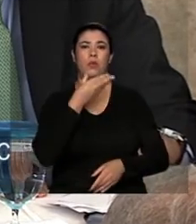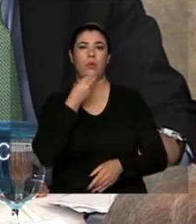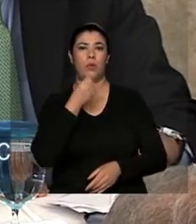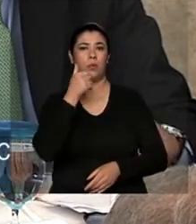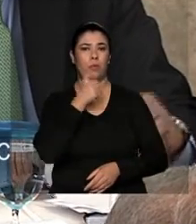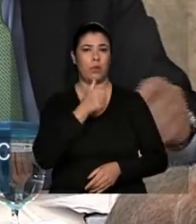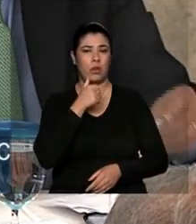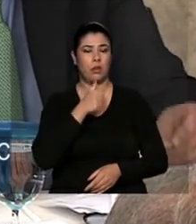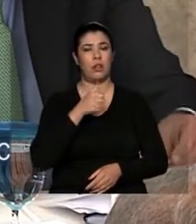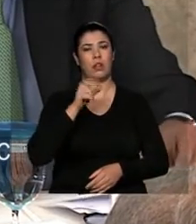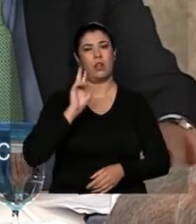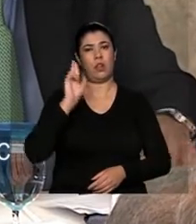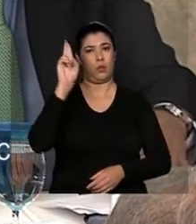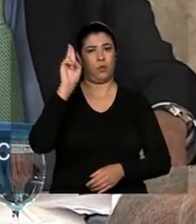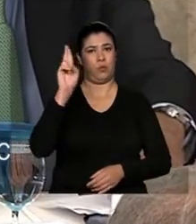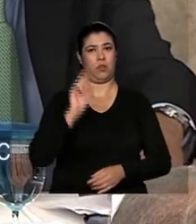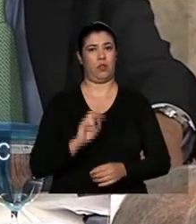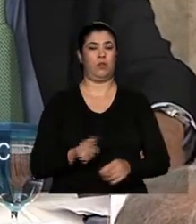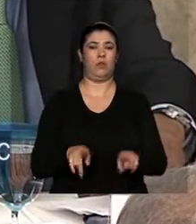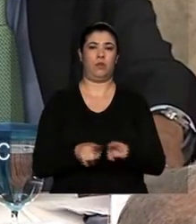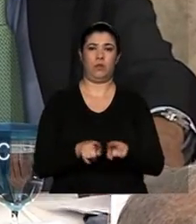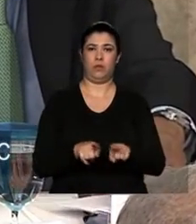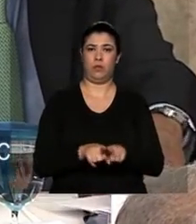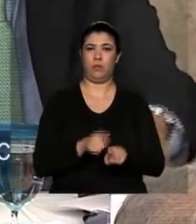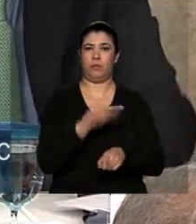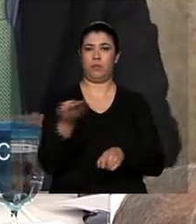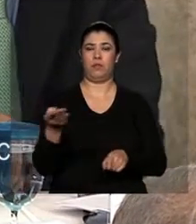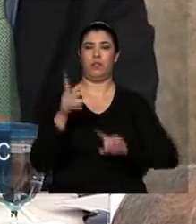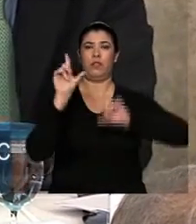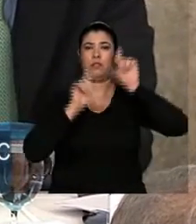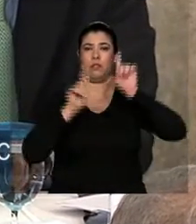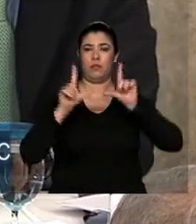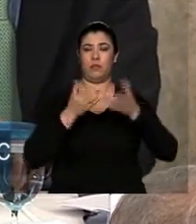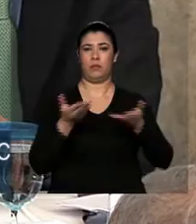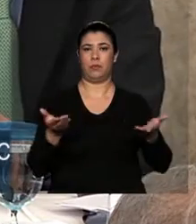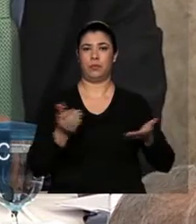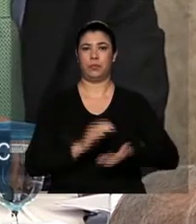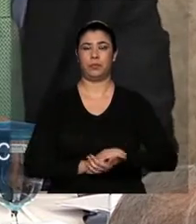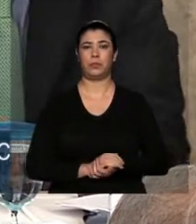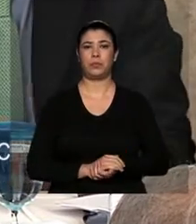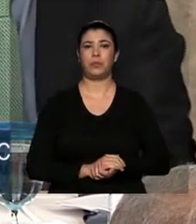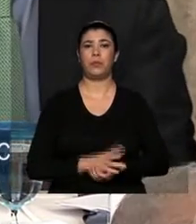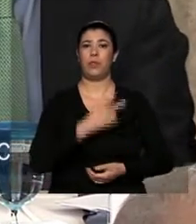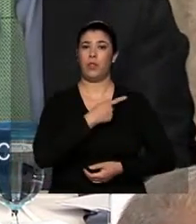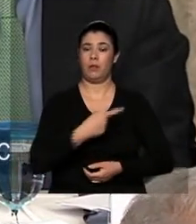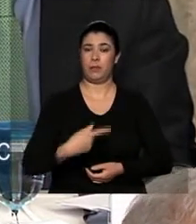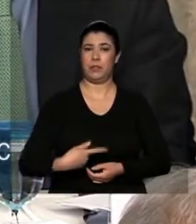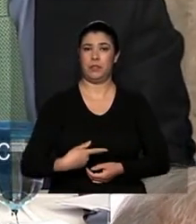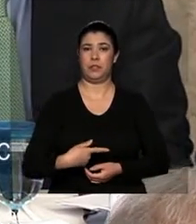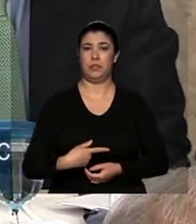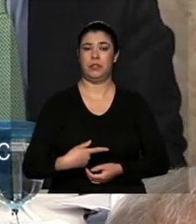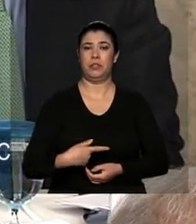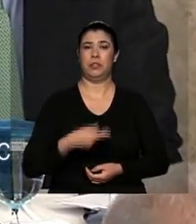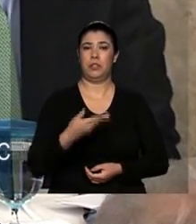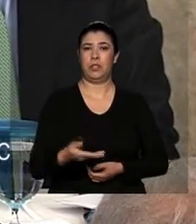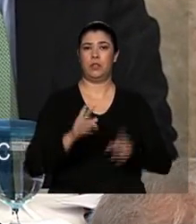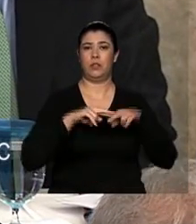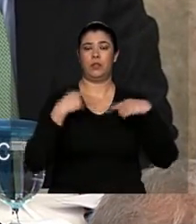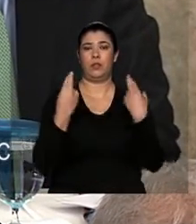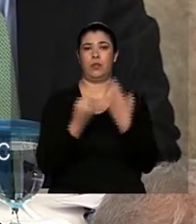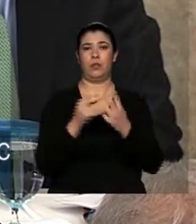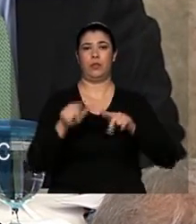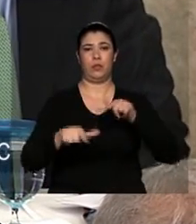senhores autoridades presentes, imprensa. Presidente, essa é uma reunião de trabalho